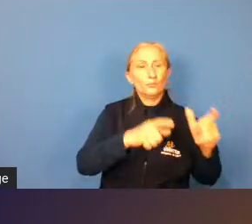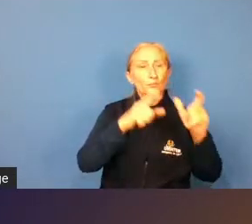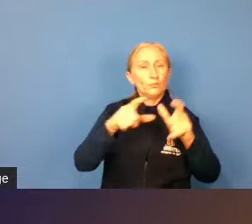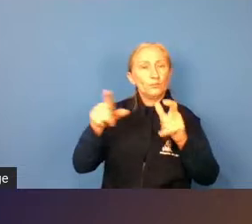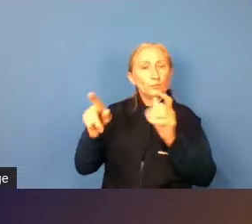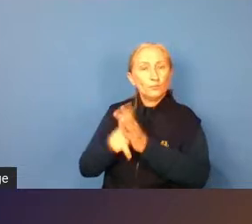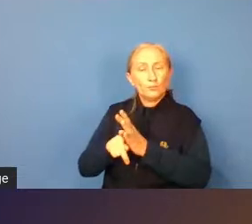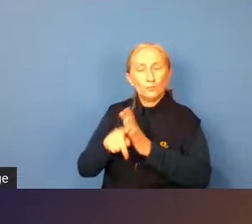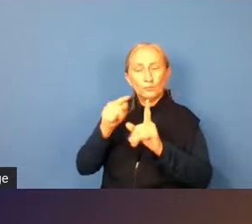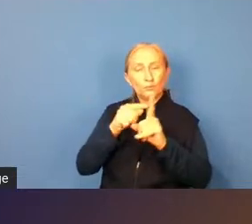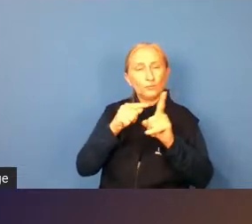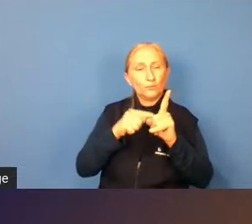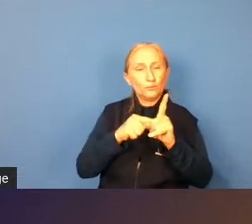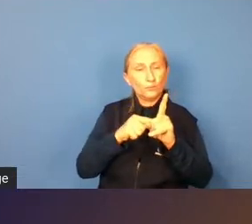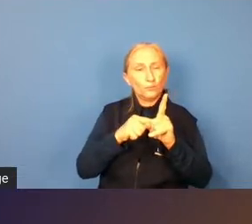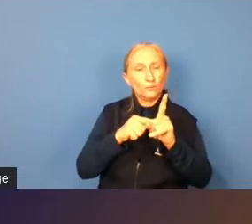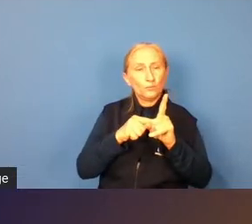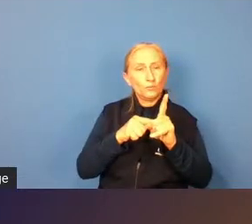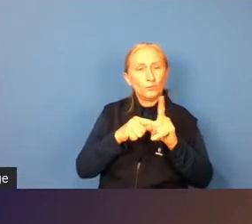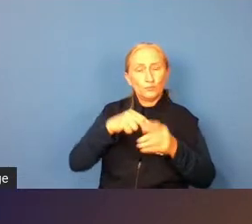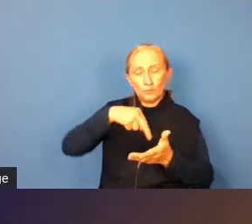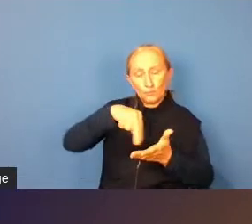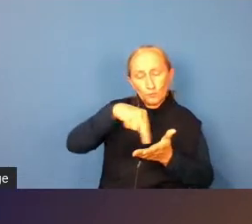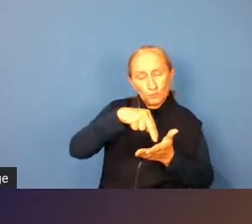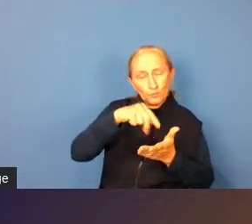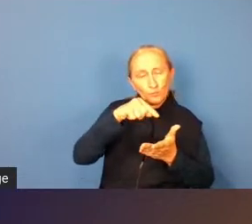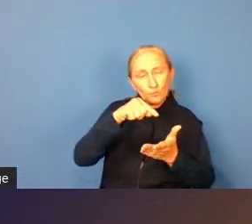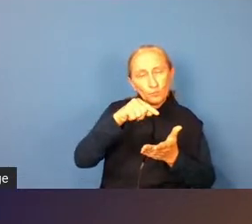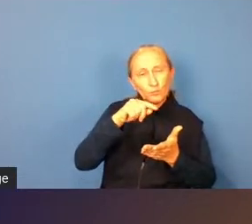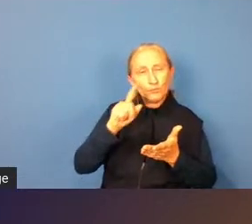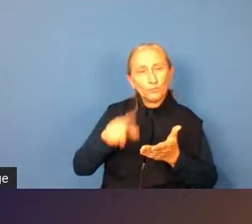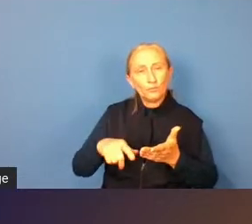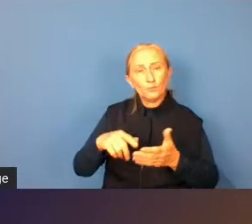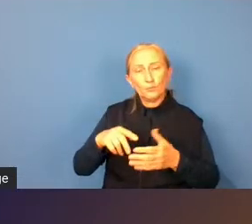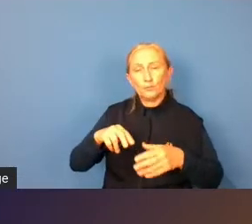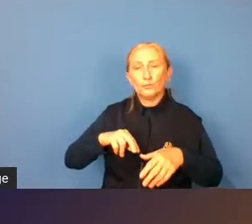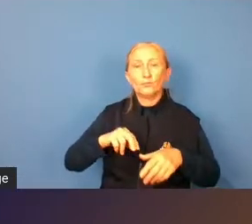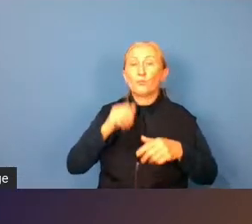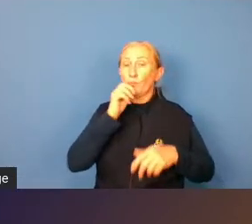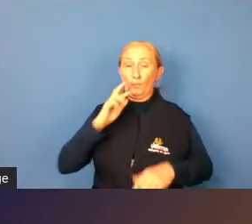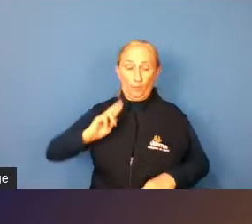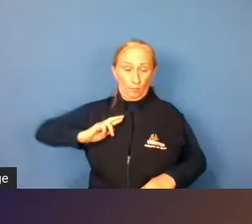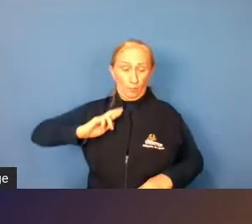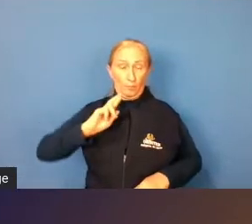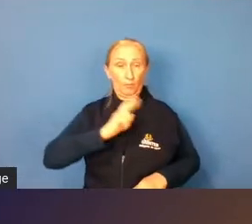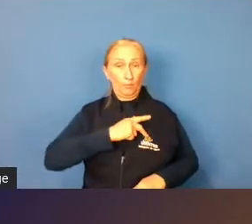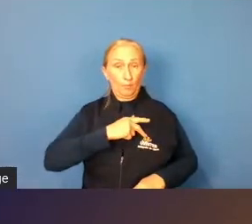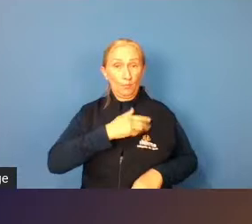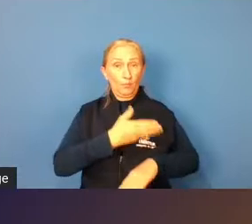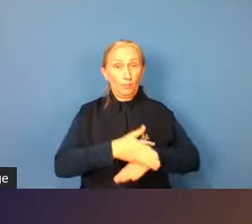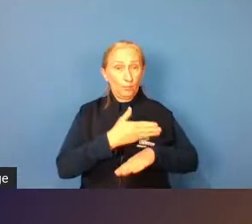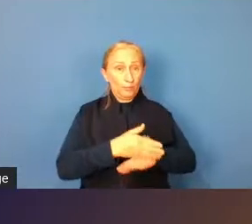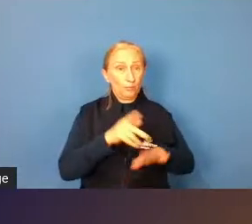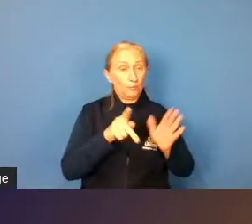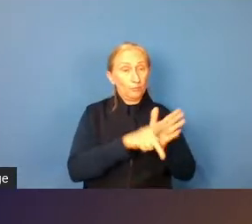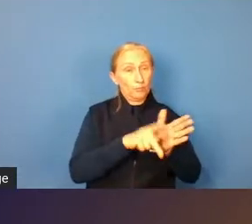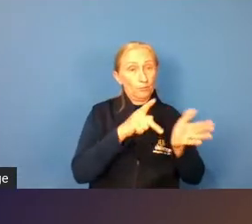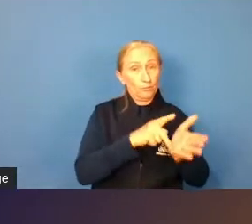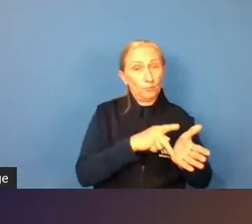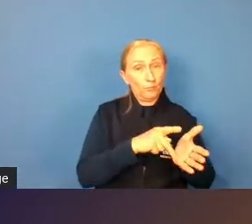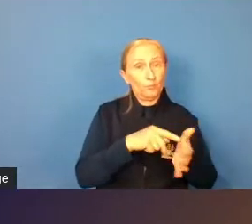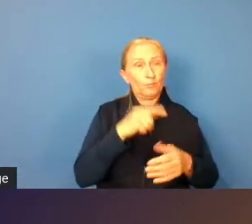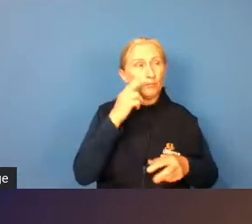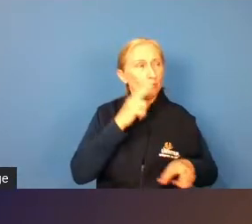e as modalidades de dança que os trans praticam né então na verdade a gente